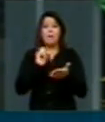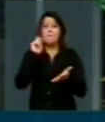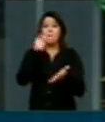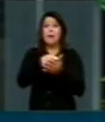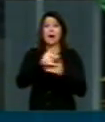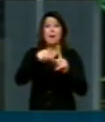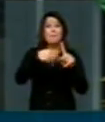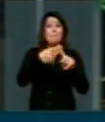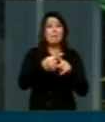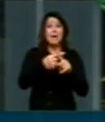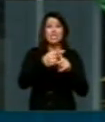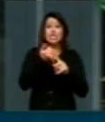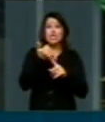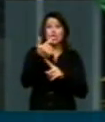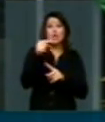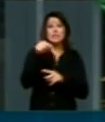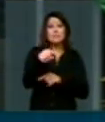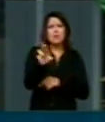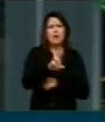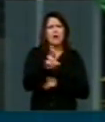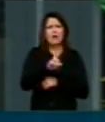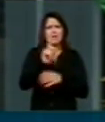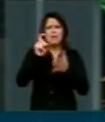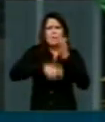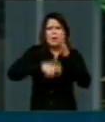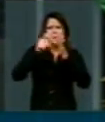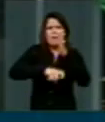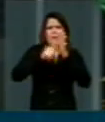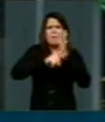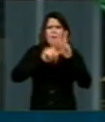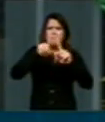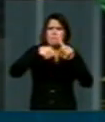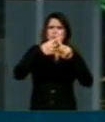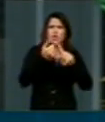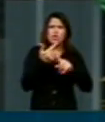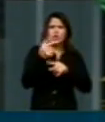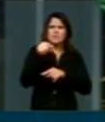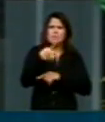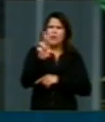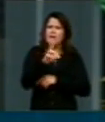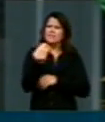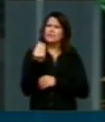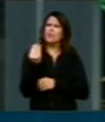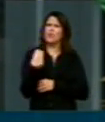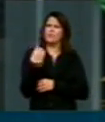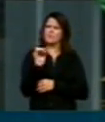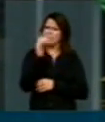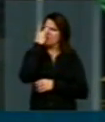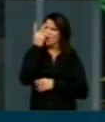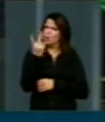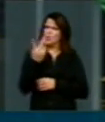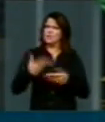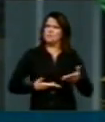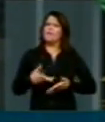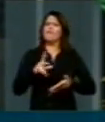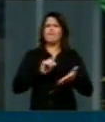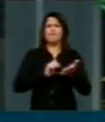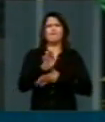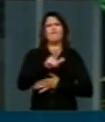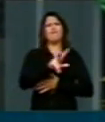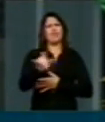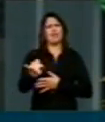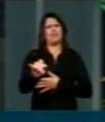ultrapassa a casa de 12 mil reais nos encargos trabalhistas. Ou seja, quem tem duas empregadas vai botar uma para fora.